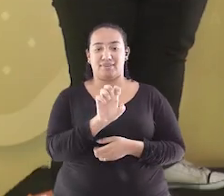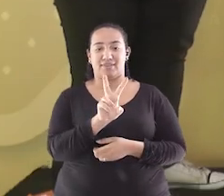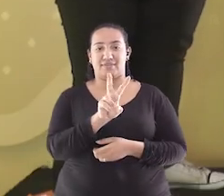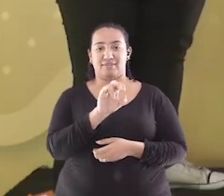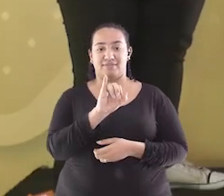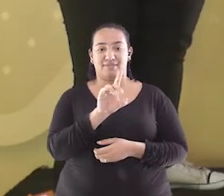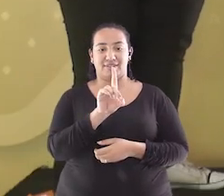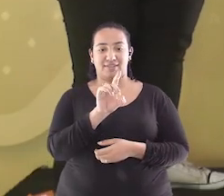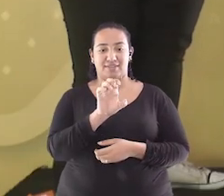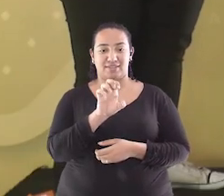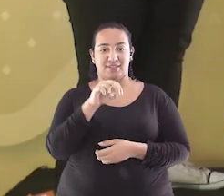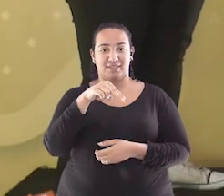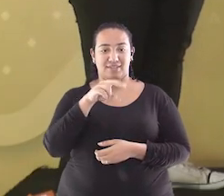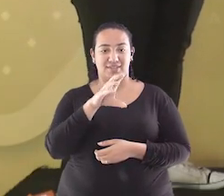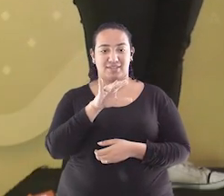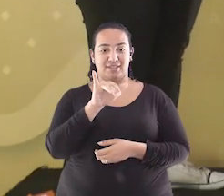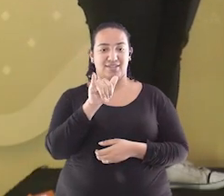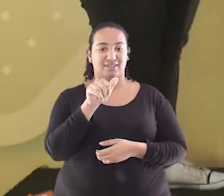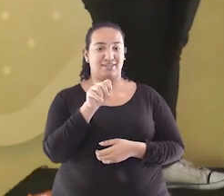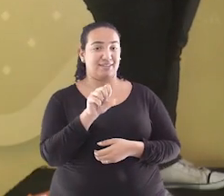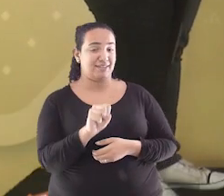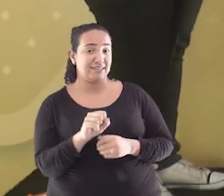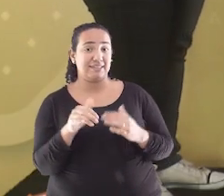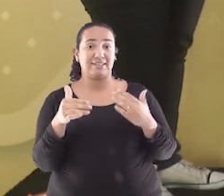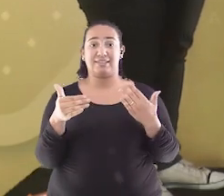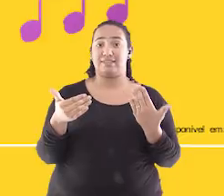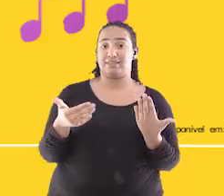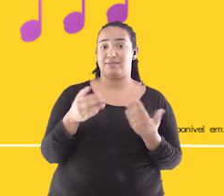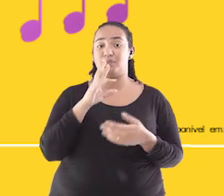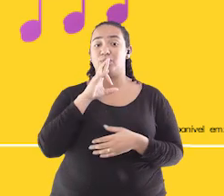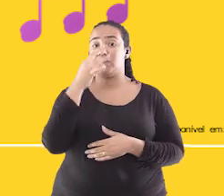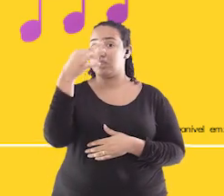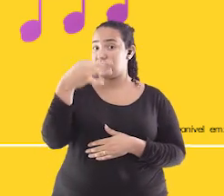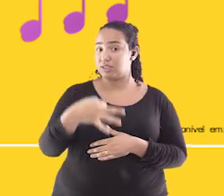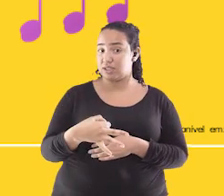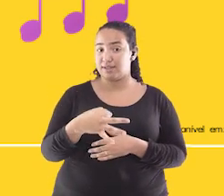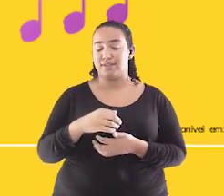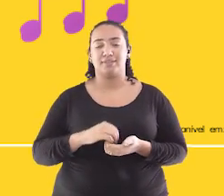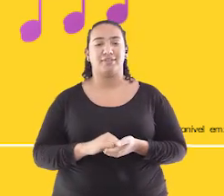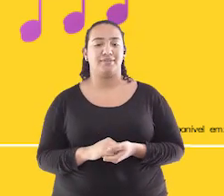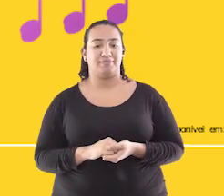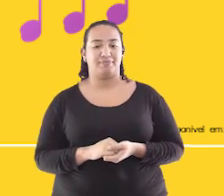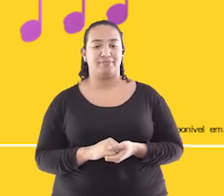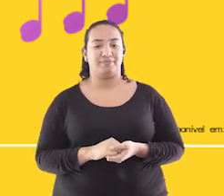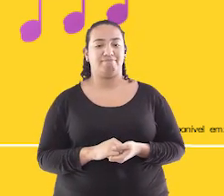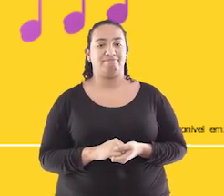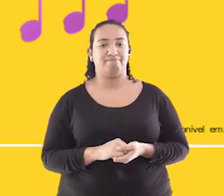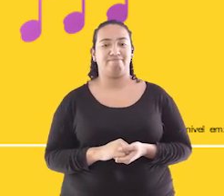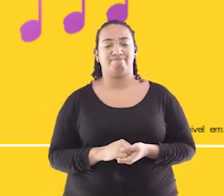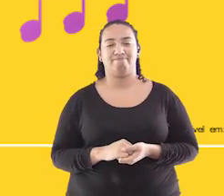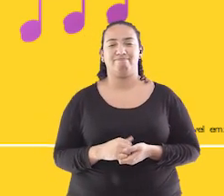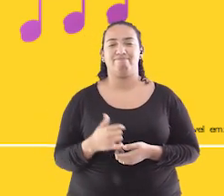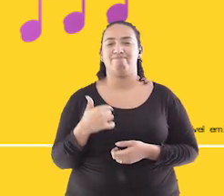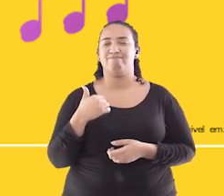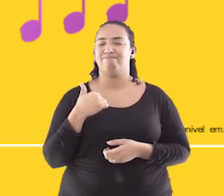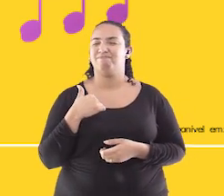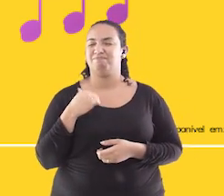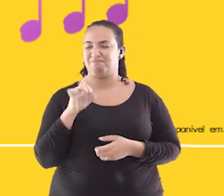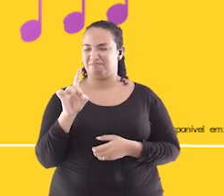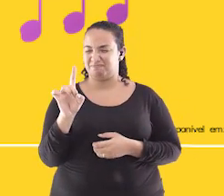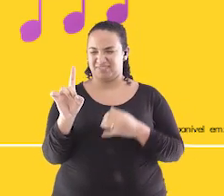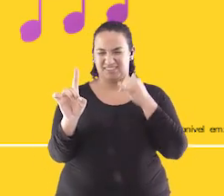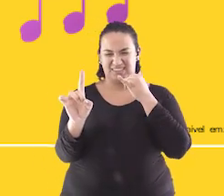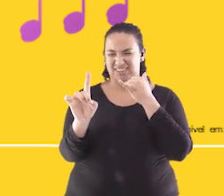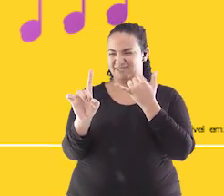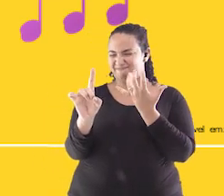E aí, Fabrício, é evidências mesmo? E nessa loucura de dizer que não te